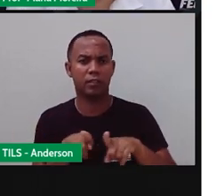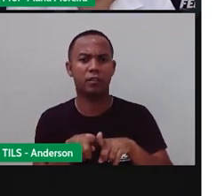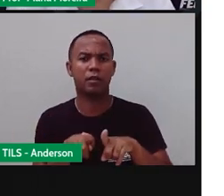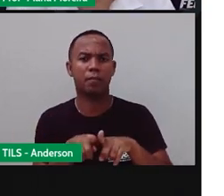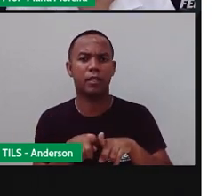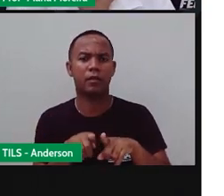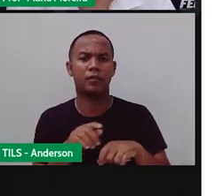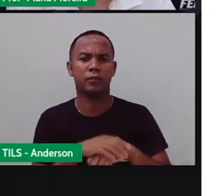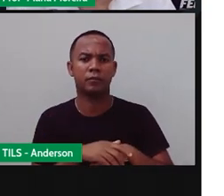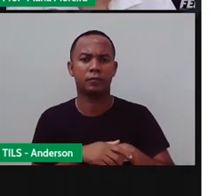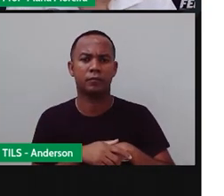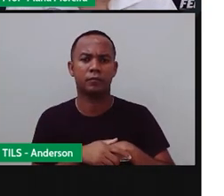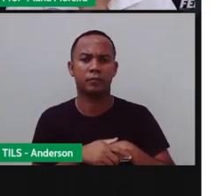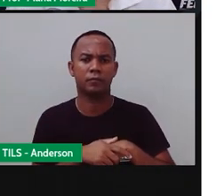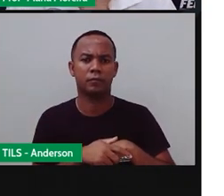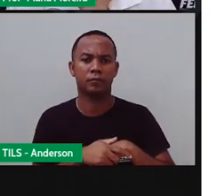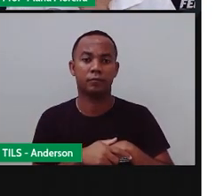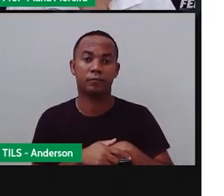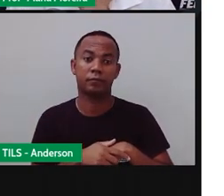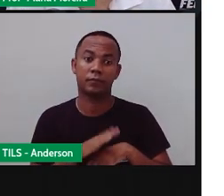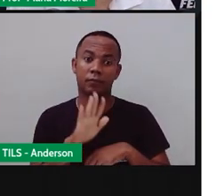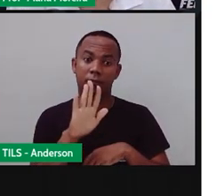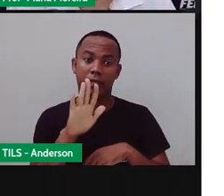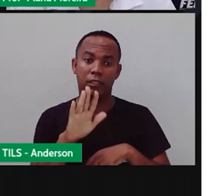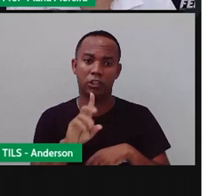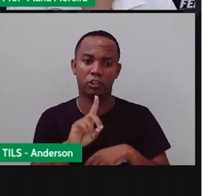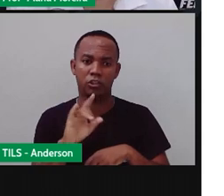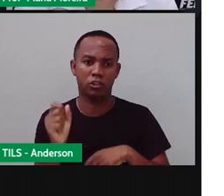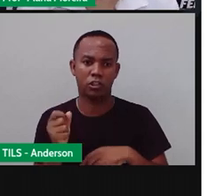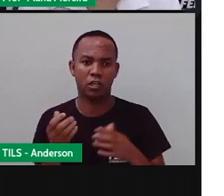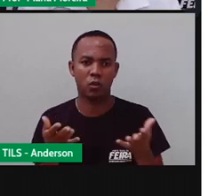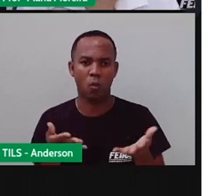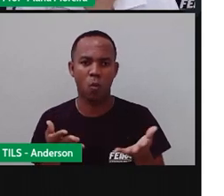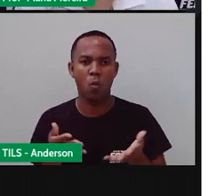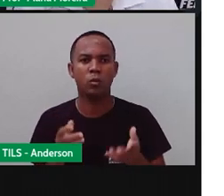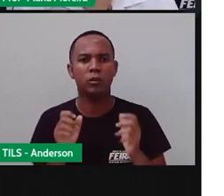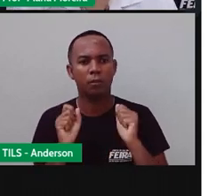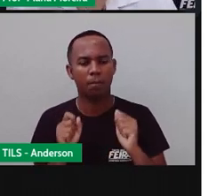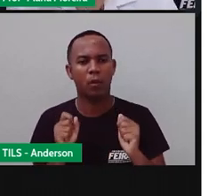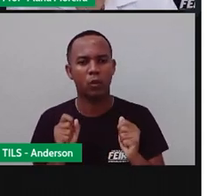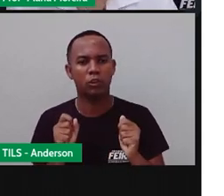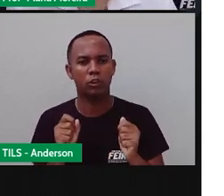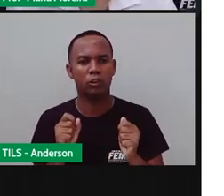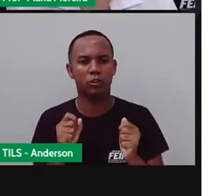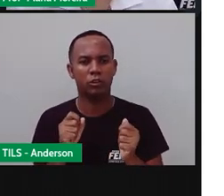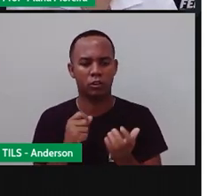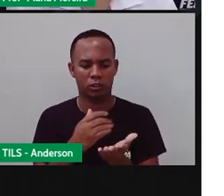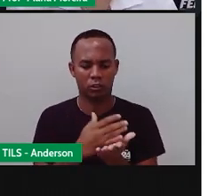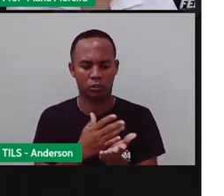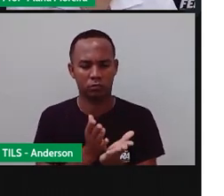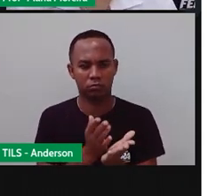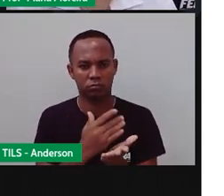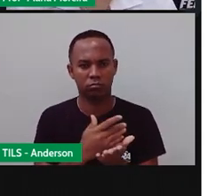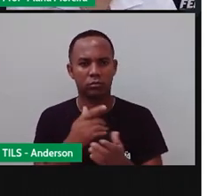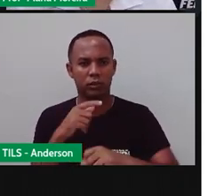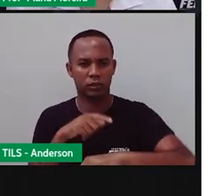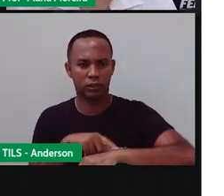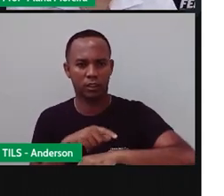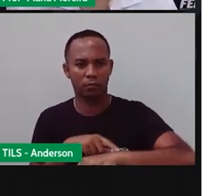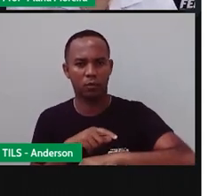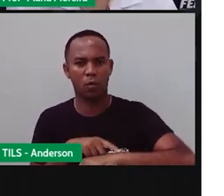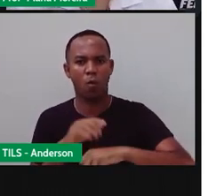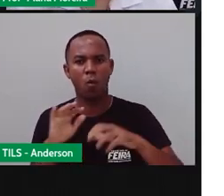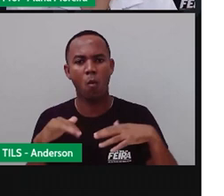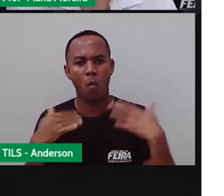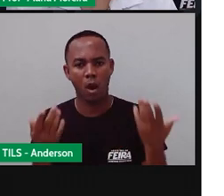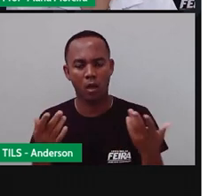coisas. Bom, nos dias de hoje, podemos dividir o tempo em algumas classificações.